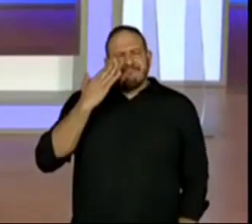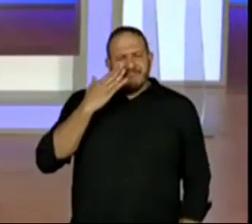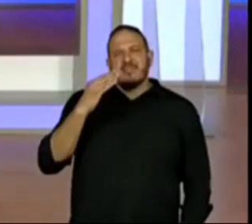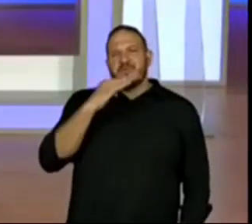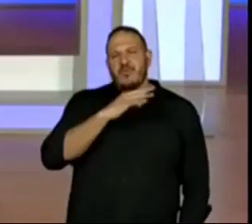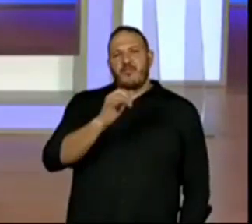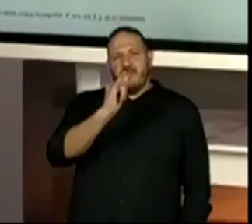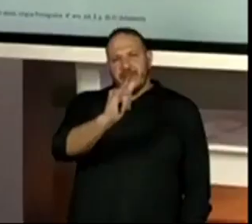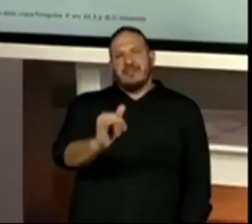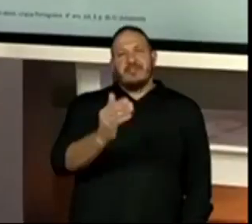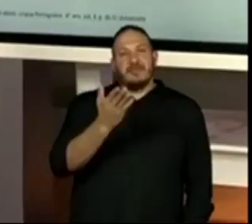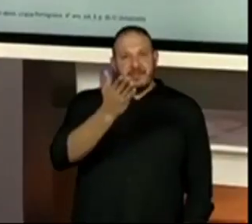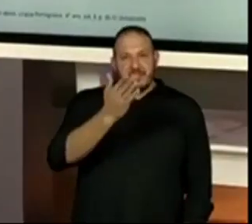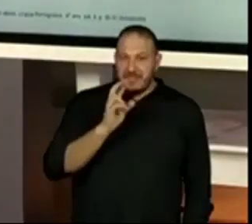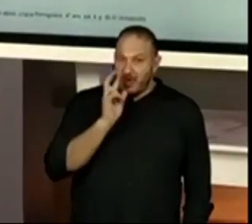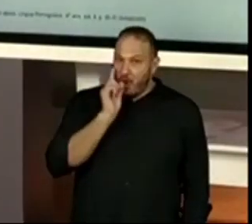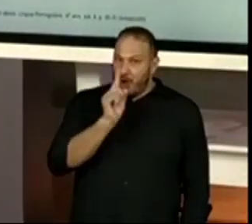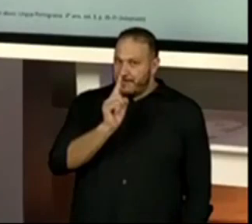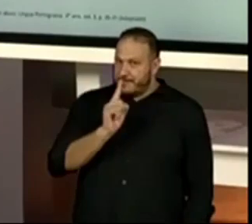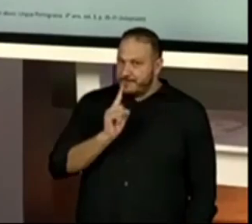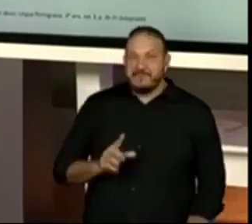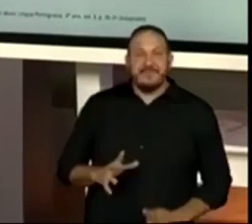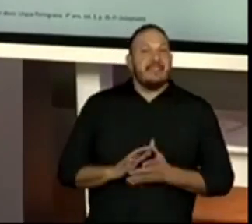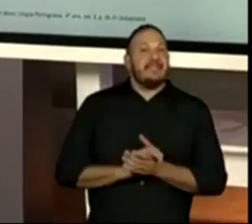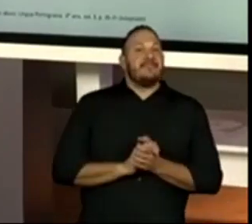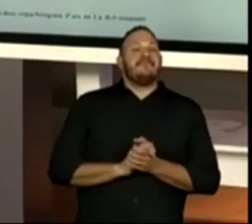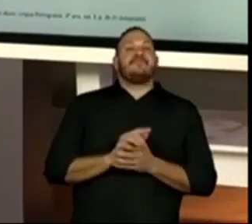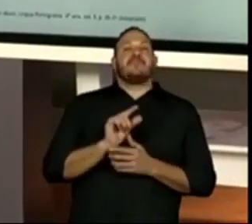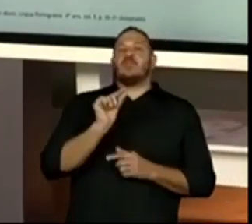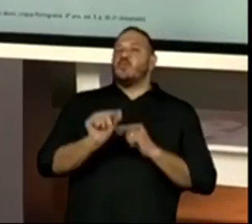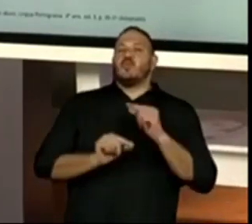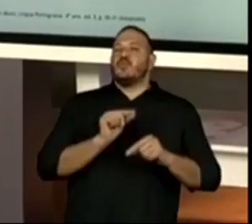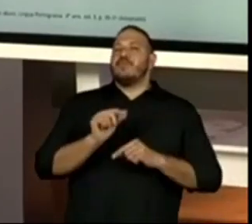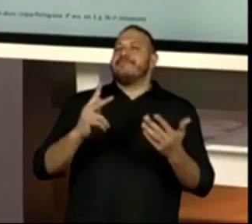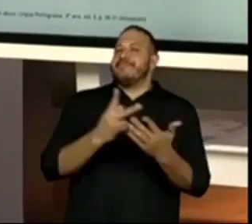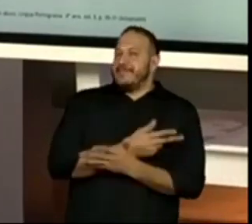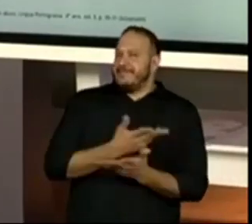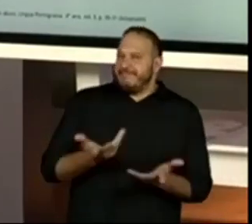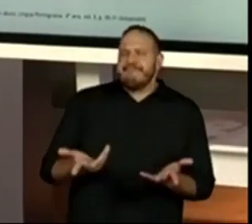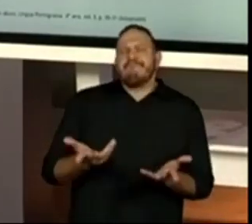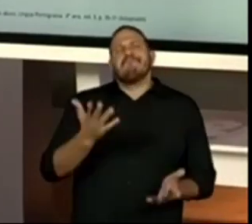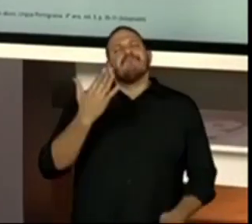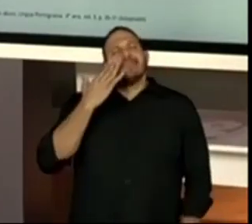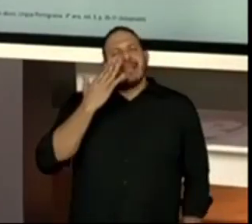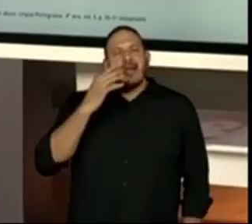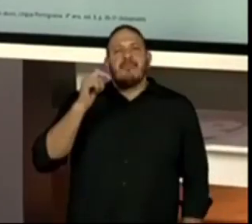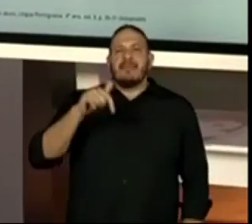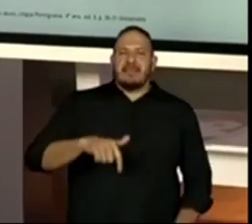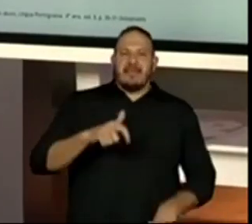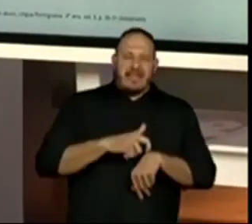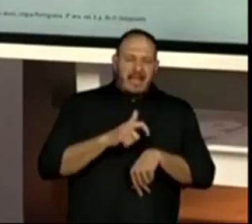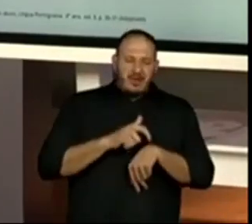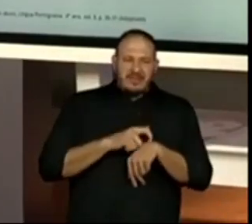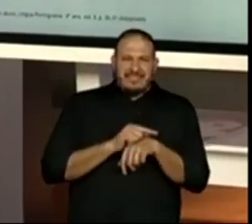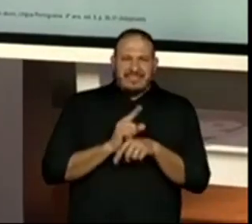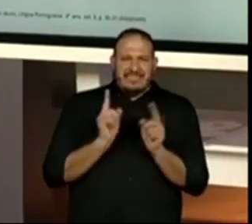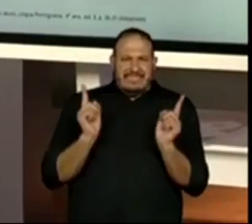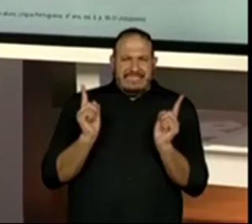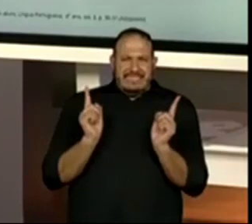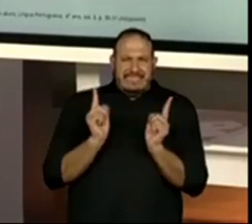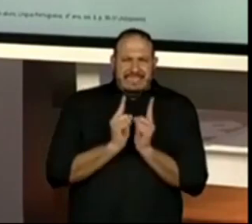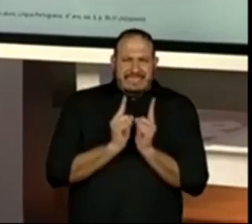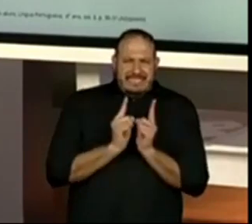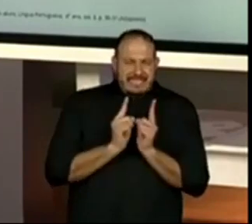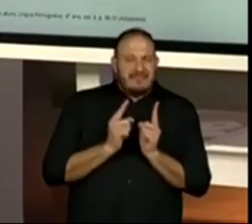olhinho de vocês. Pessoal, é o seguinte. O acontece? Lógico, a nossa aula tem um tempo menor para darmos